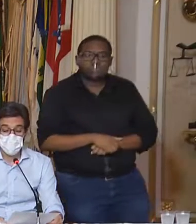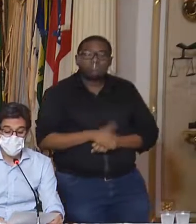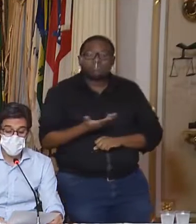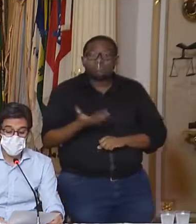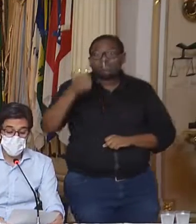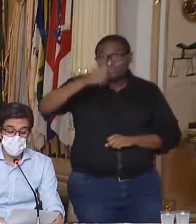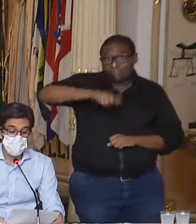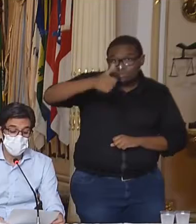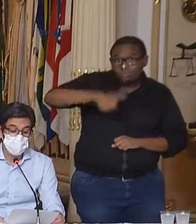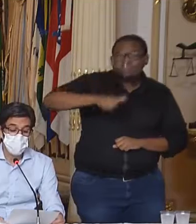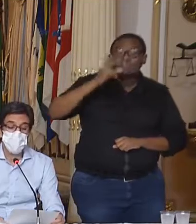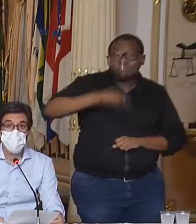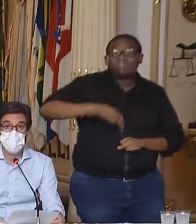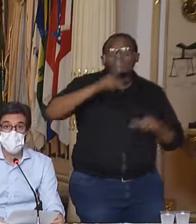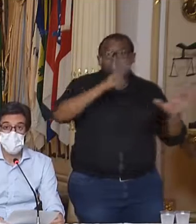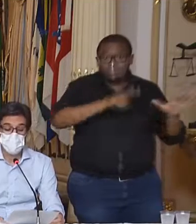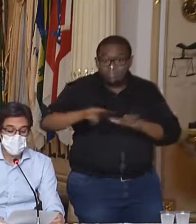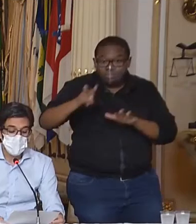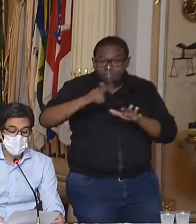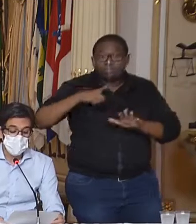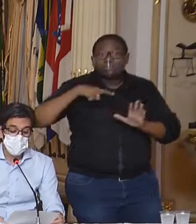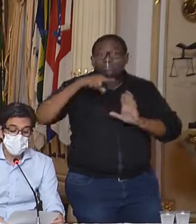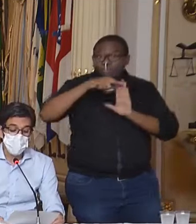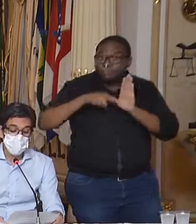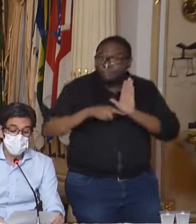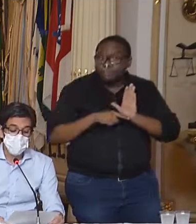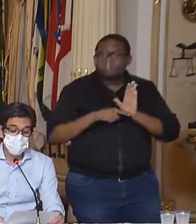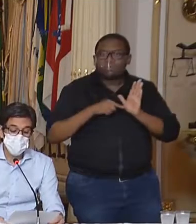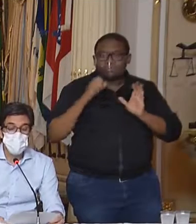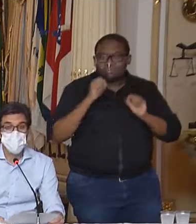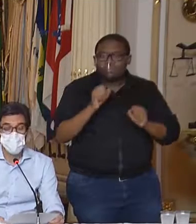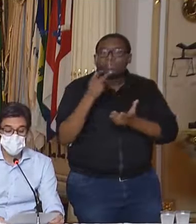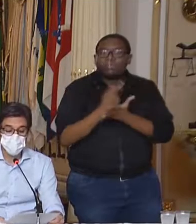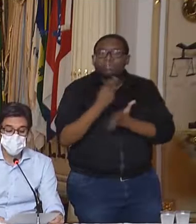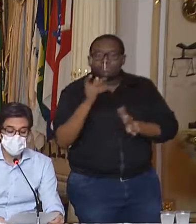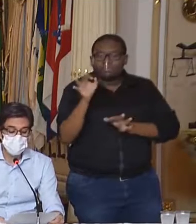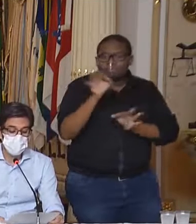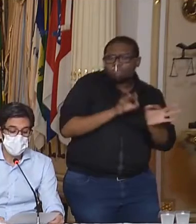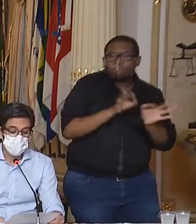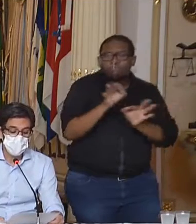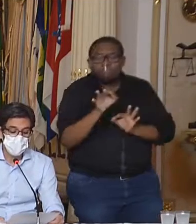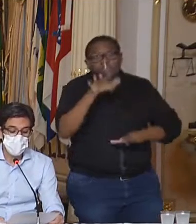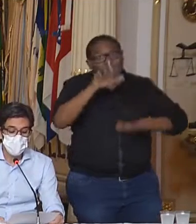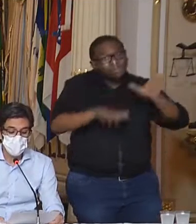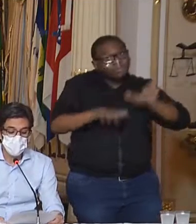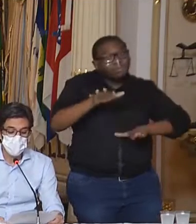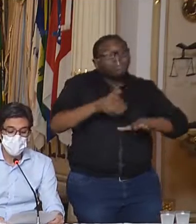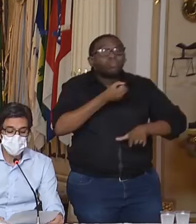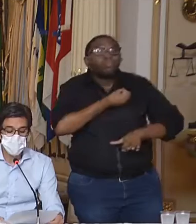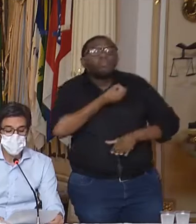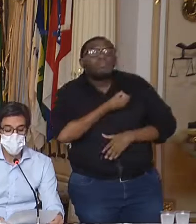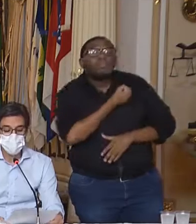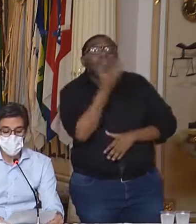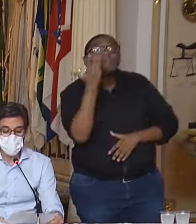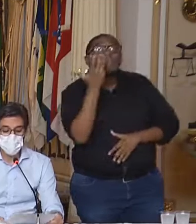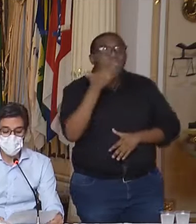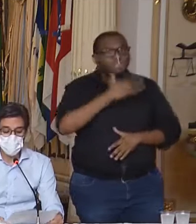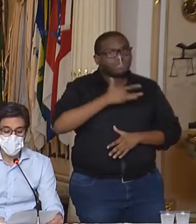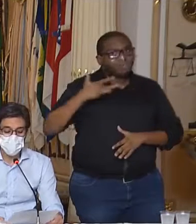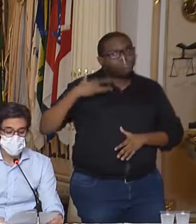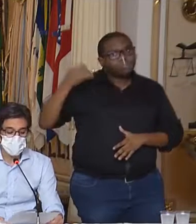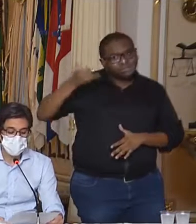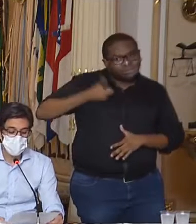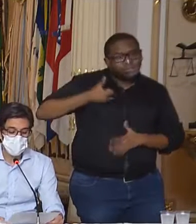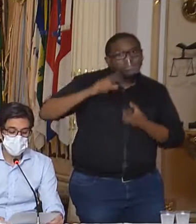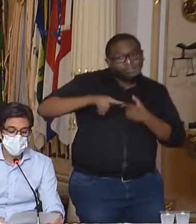do comitê é semanal e o plano é dinâmico, podendo sofrer ajustes de acordo com os dados da saúde, assim como os diálogos